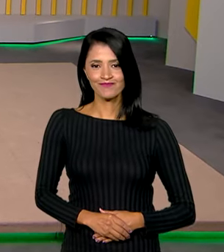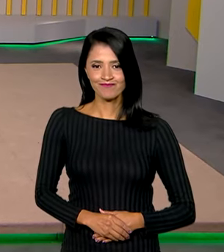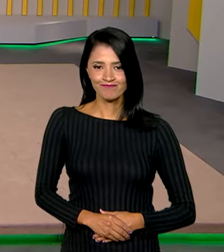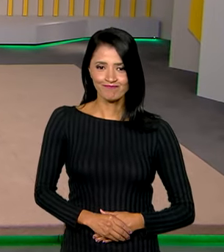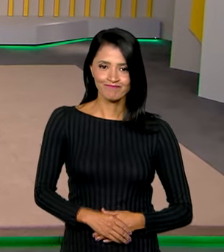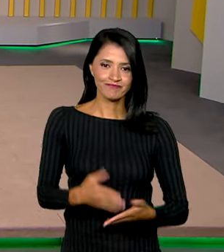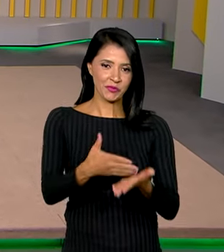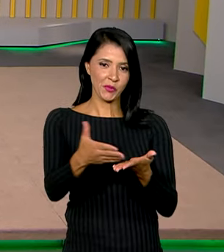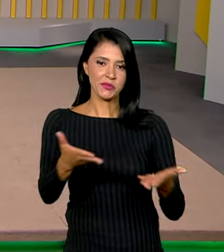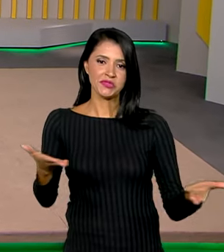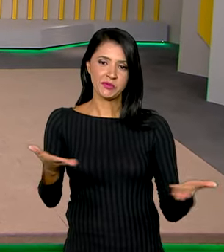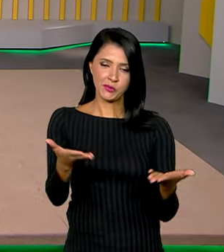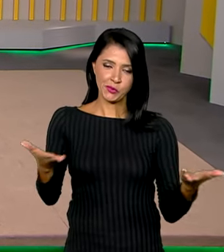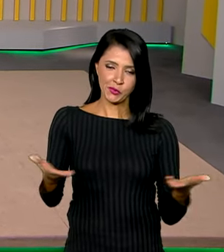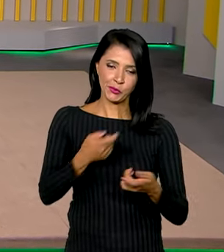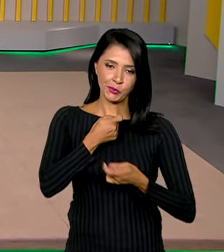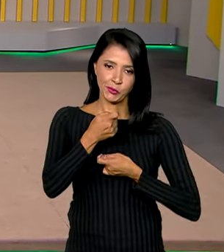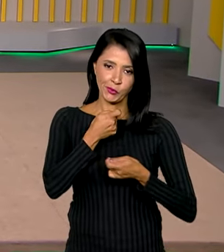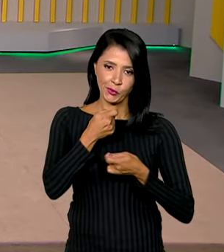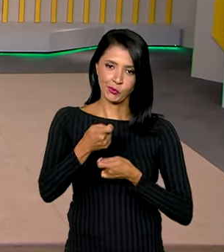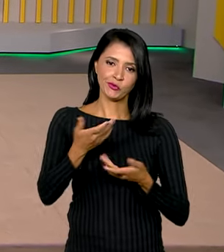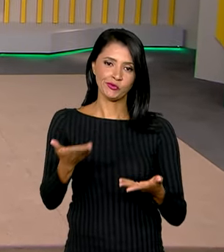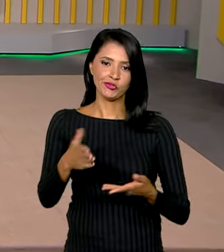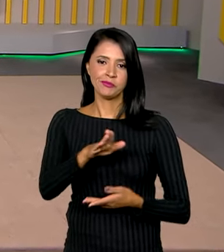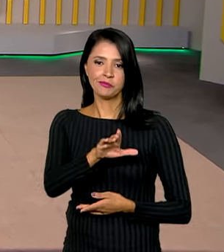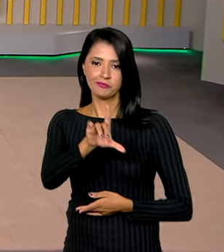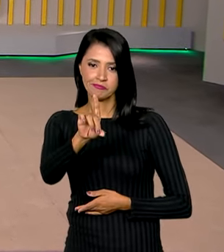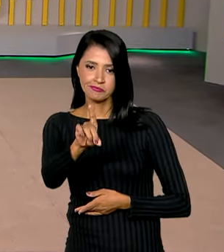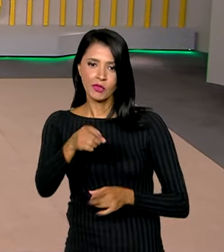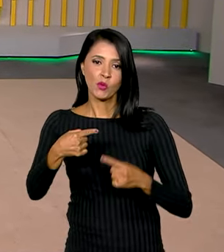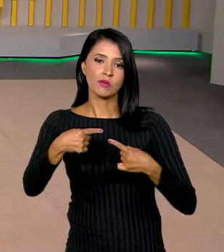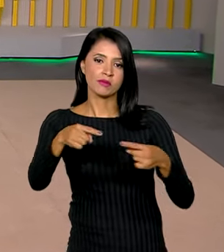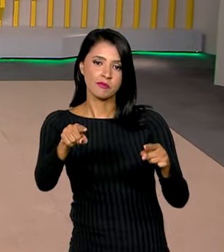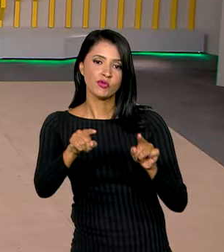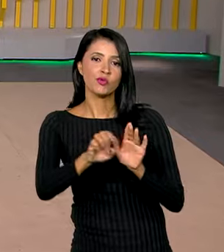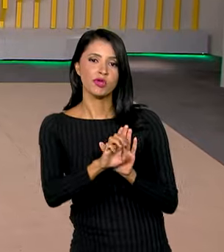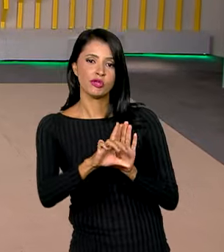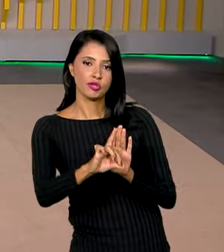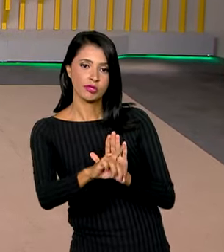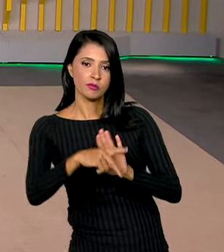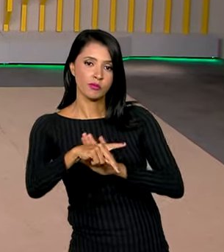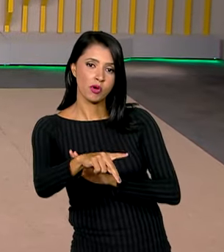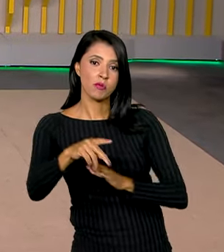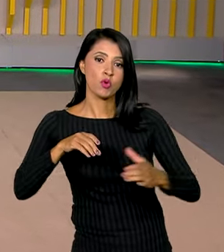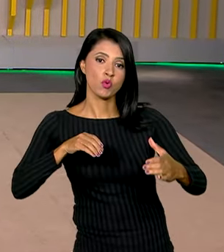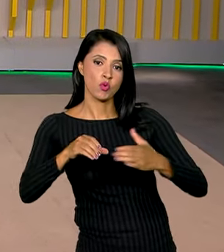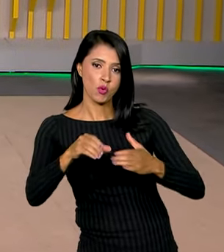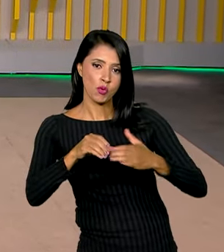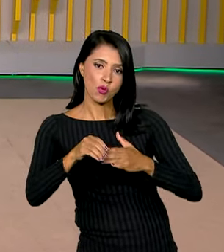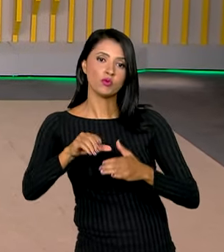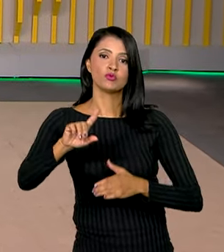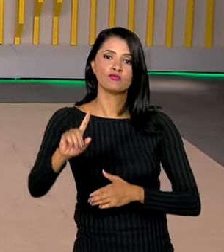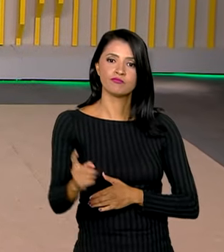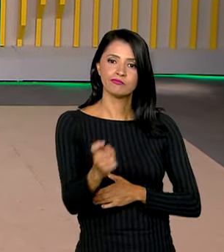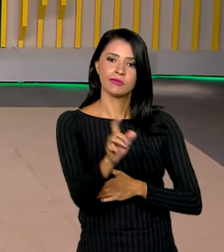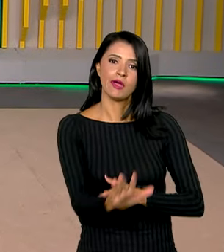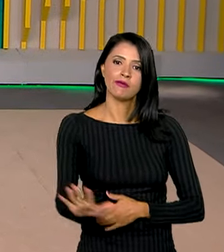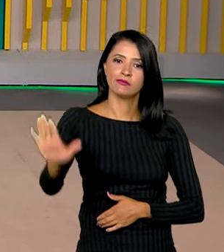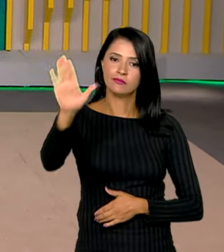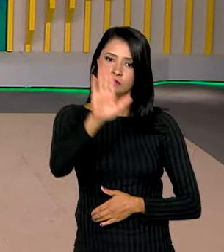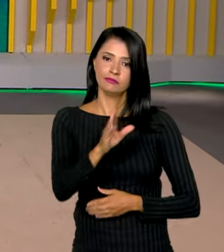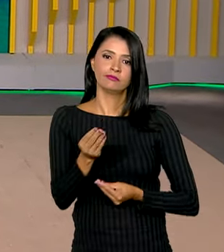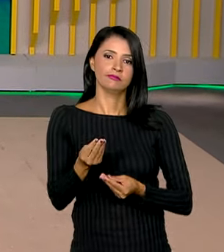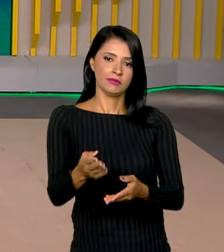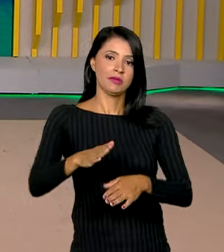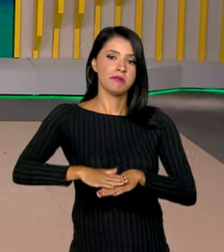E nós começamos esta edição do Brasil em Dia com o lançamento do edital do Concurso Nacional Odificado, que oferece mais